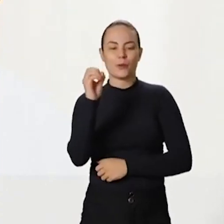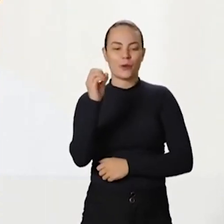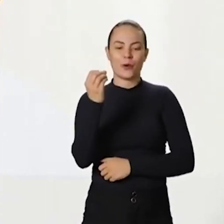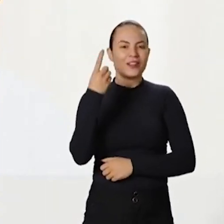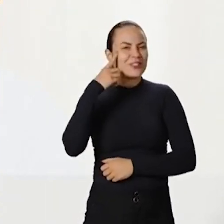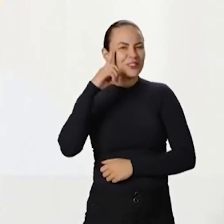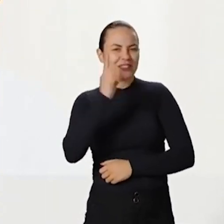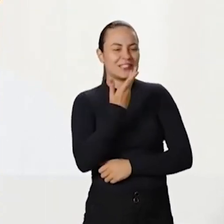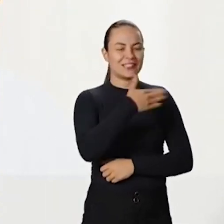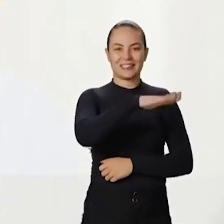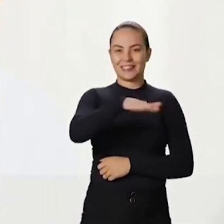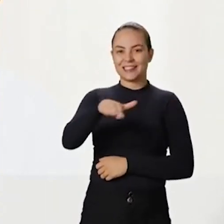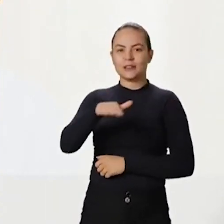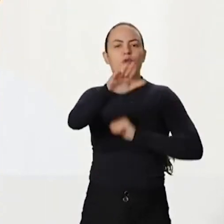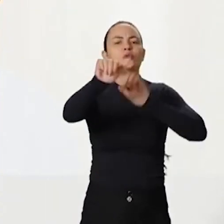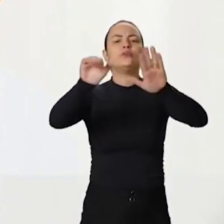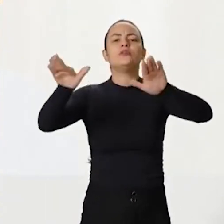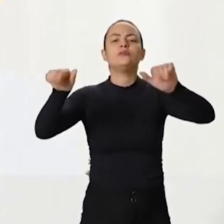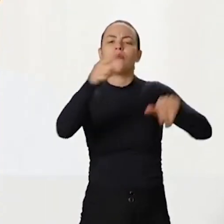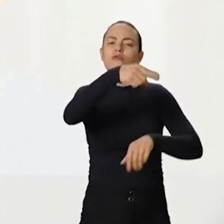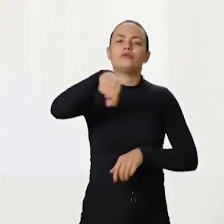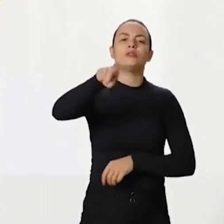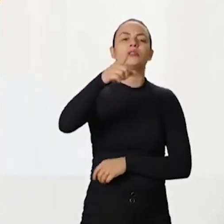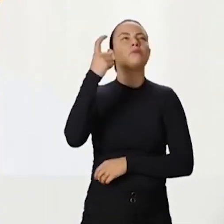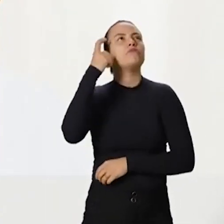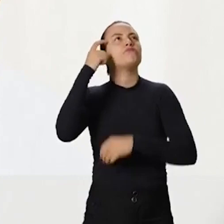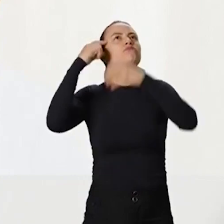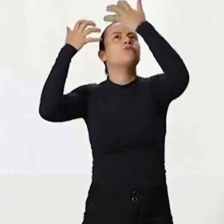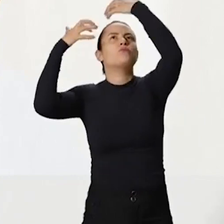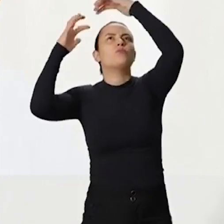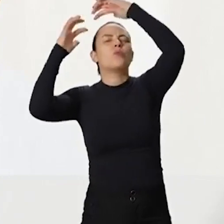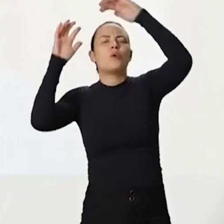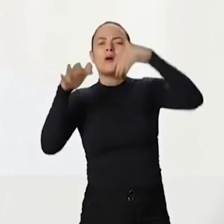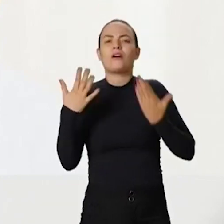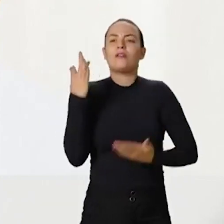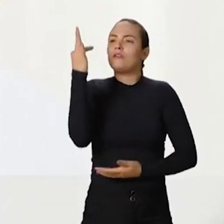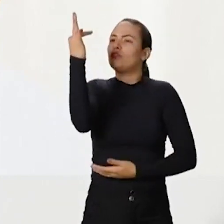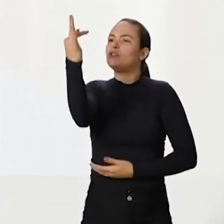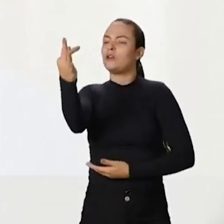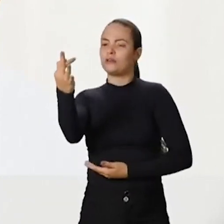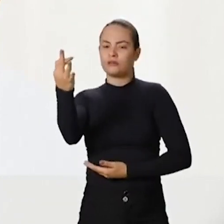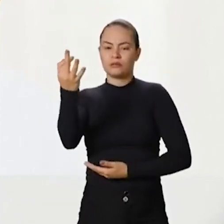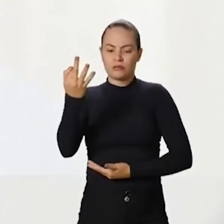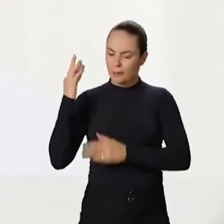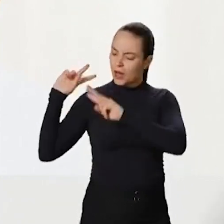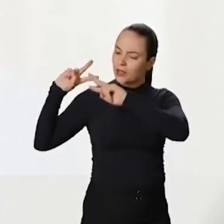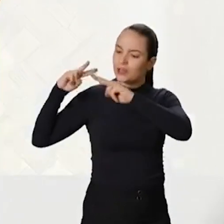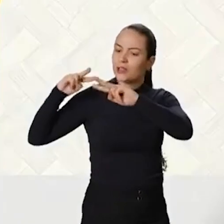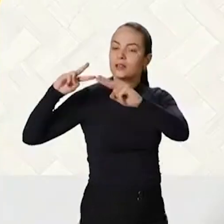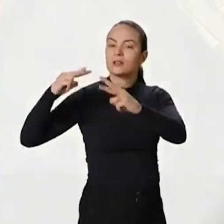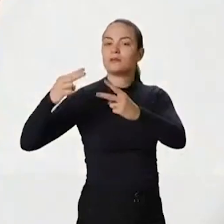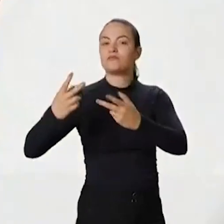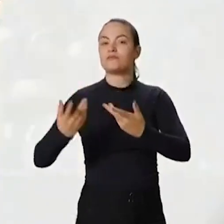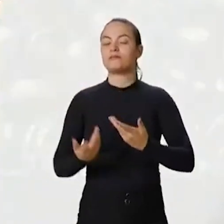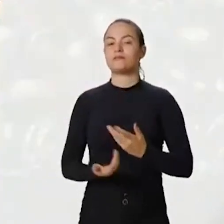vocês para esta reflexão. Qual o futuro que queremos deixar para as próximas gerações?